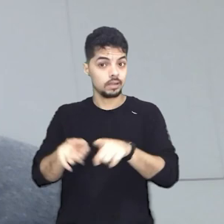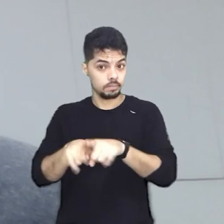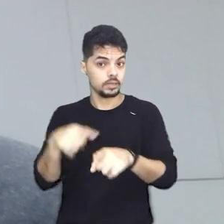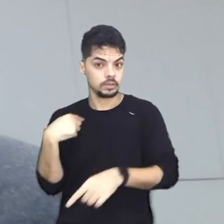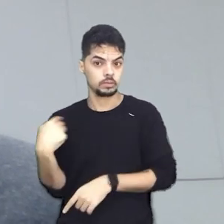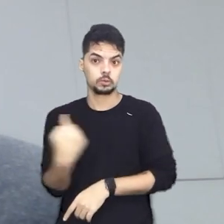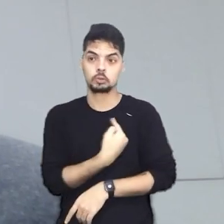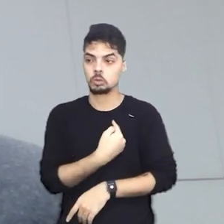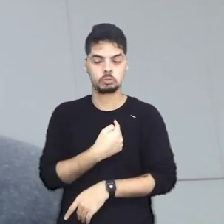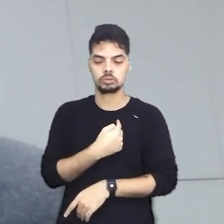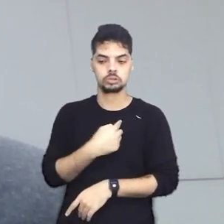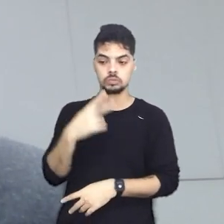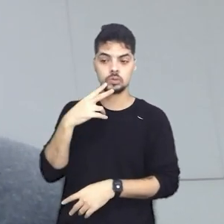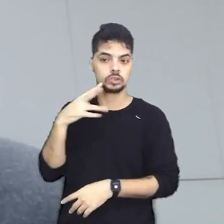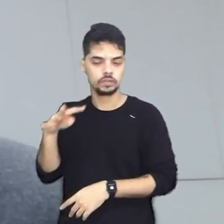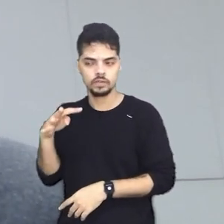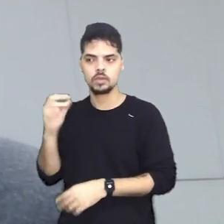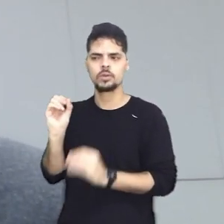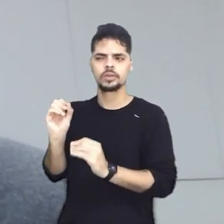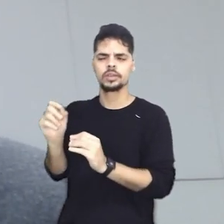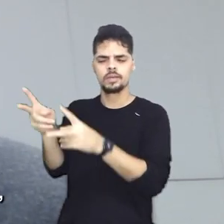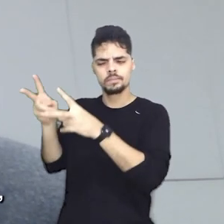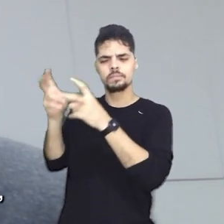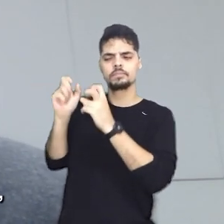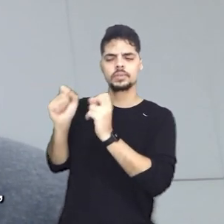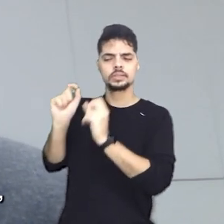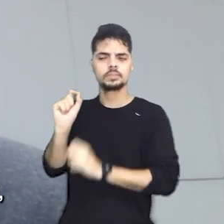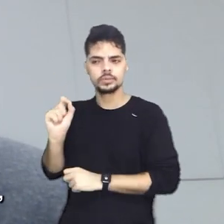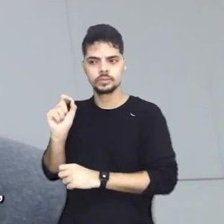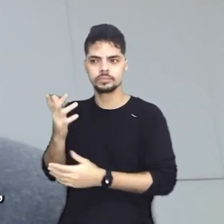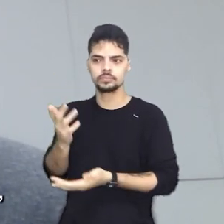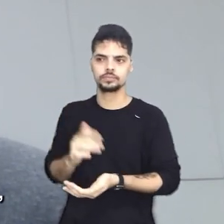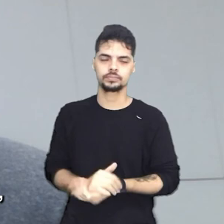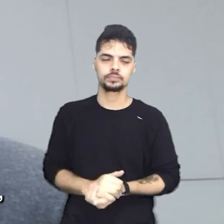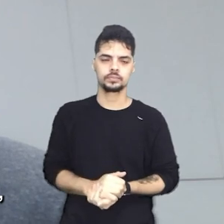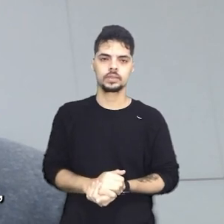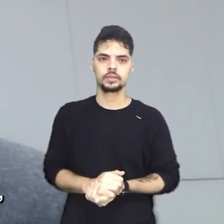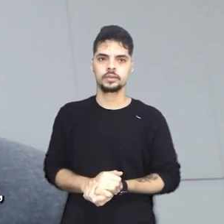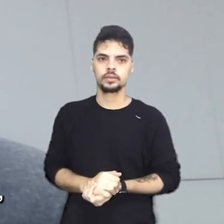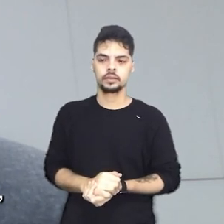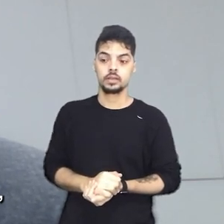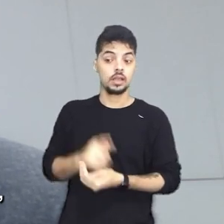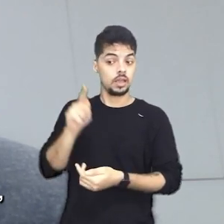E poderíamos também chamar a atenção